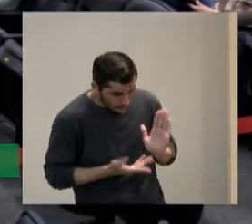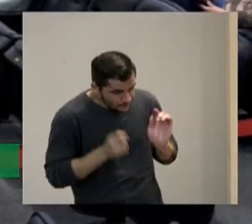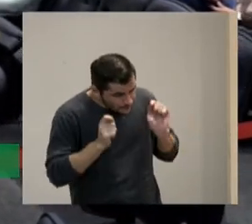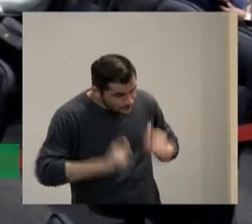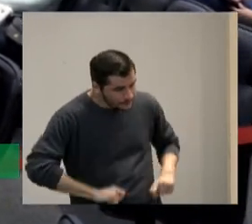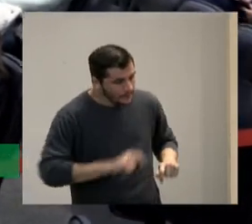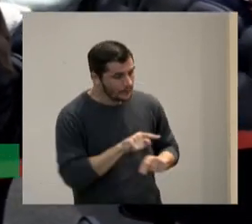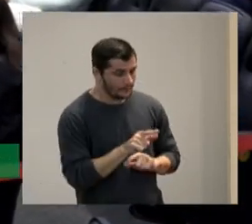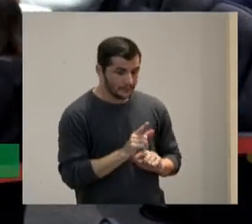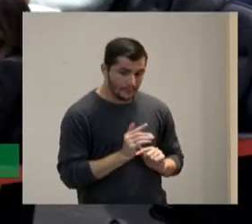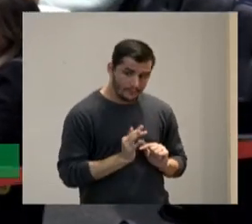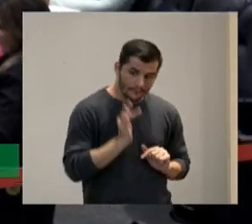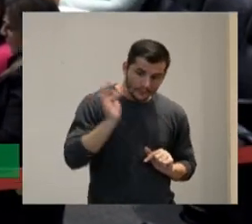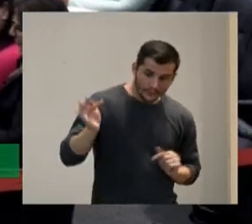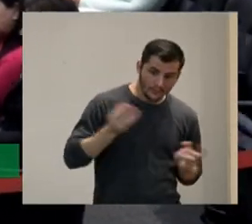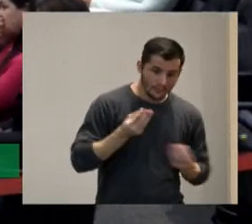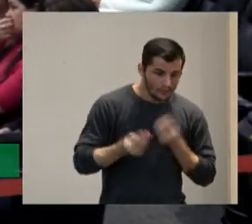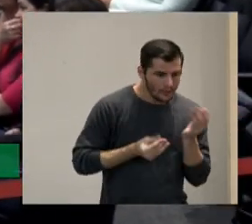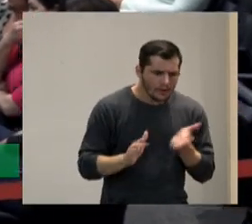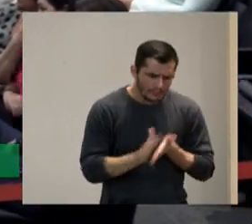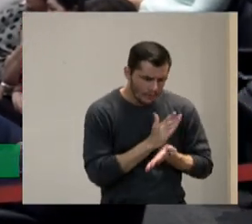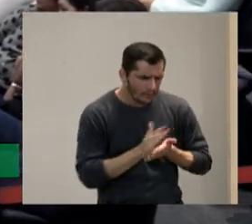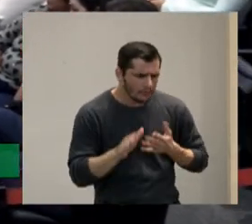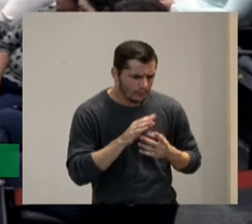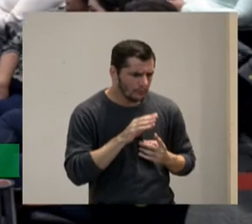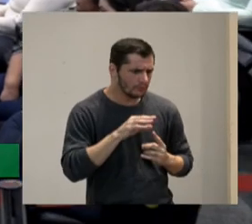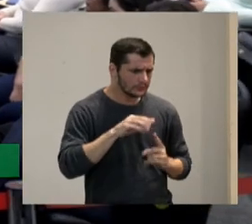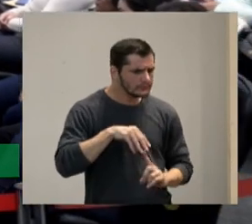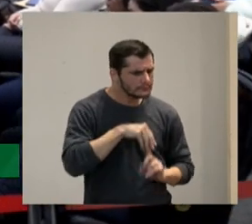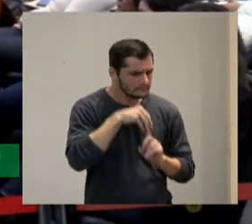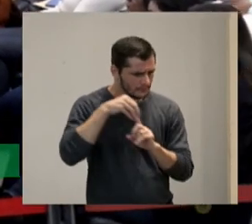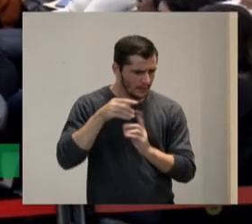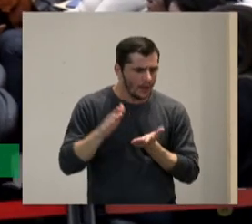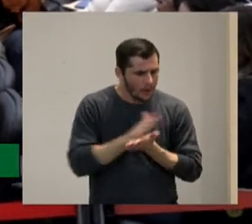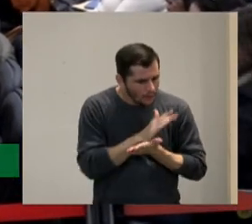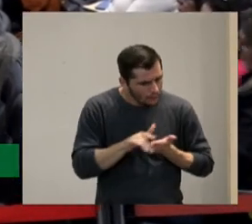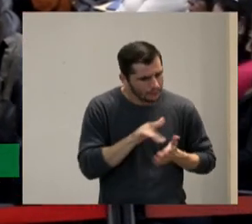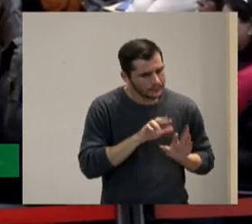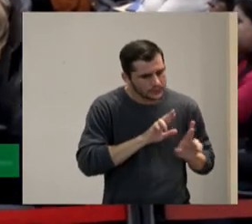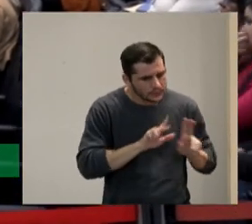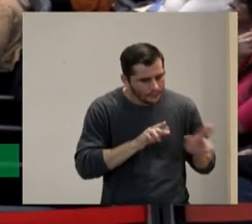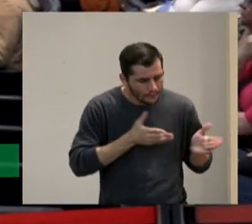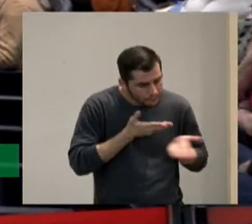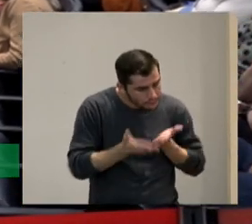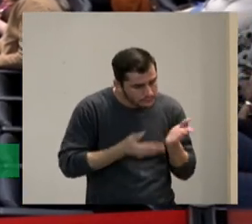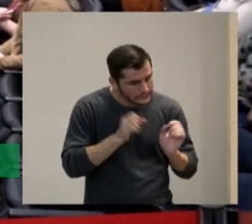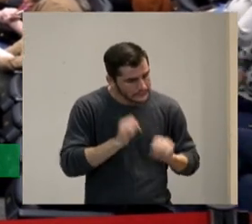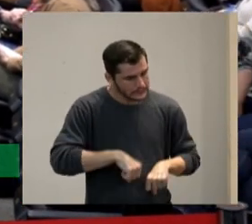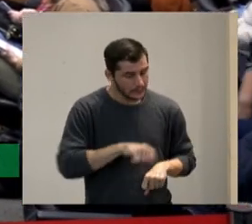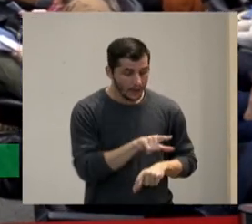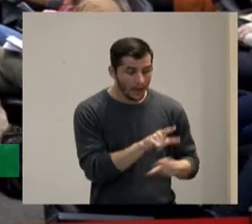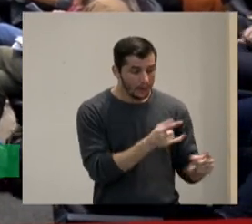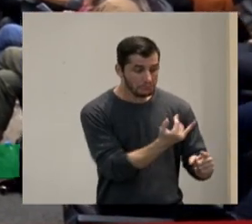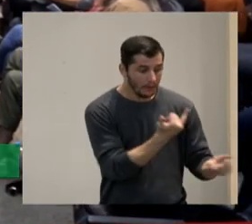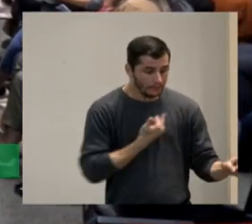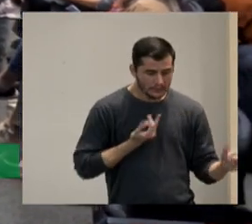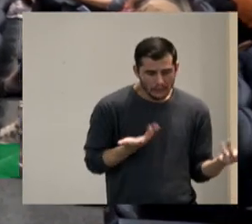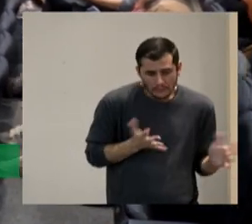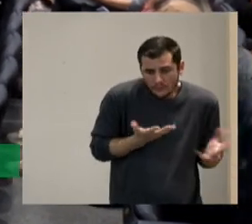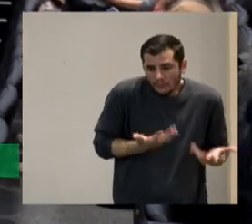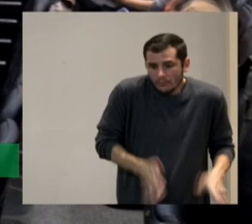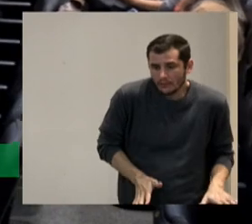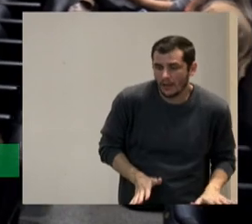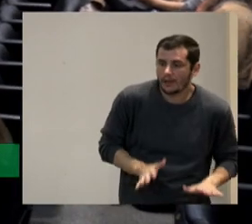alguns privilégios ter algumas diferenças no tratamento não, não mas eu não quero e isso é mais comum do que a gente